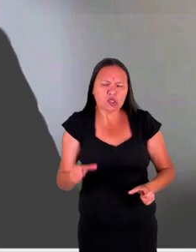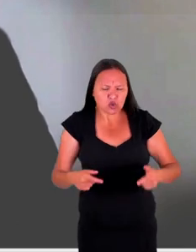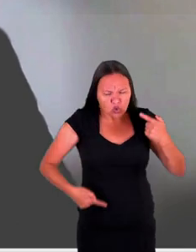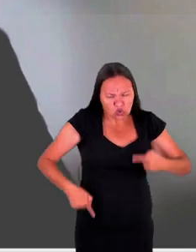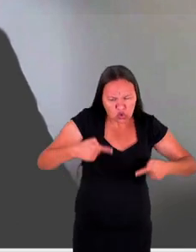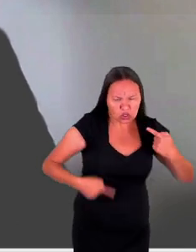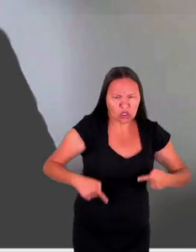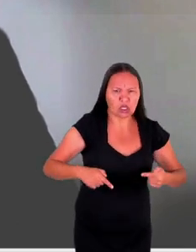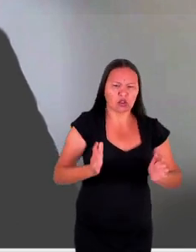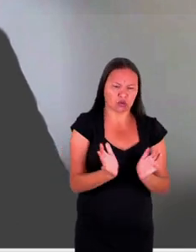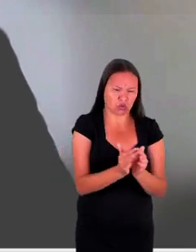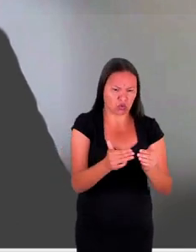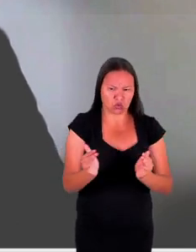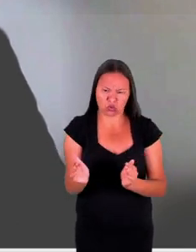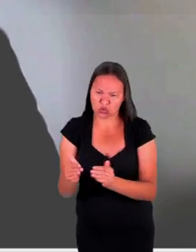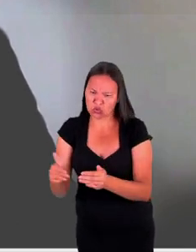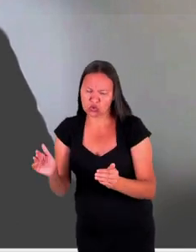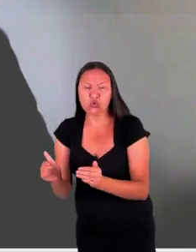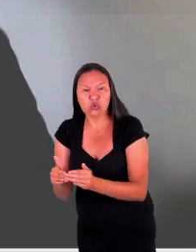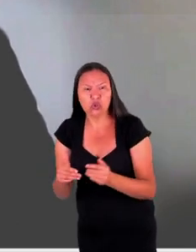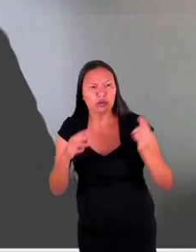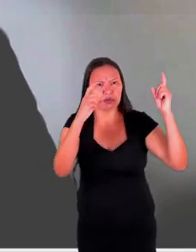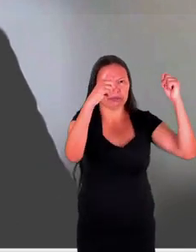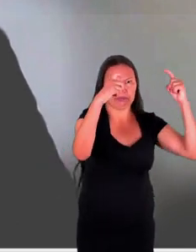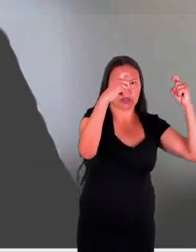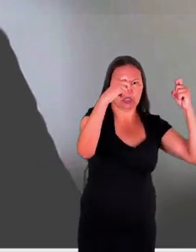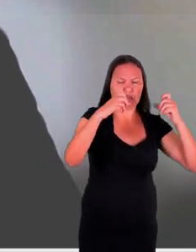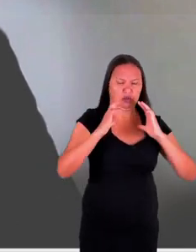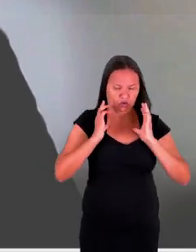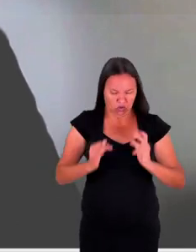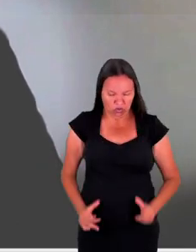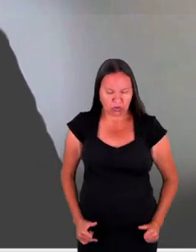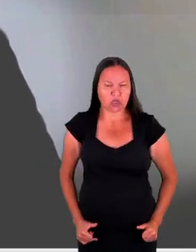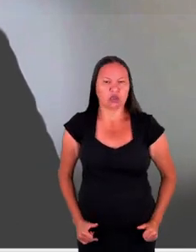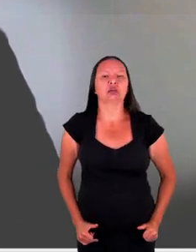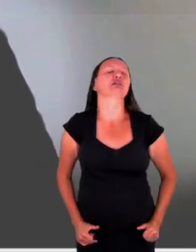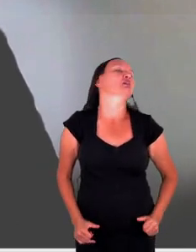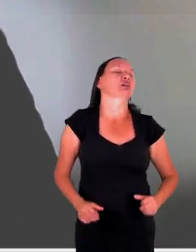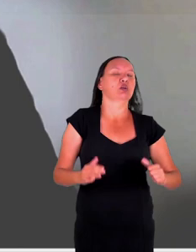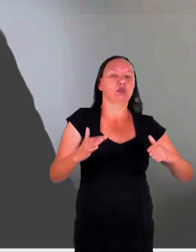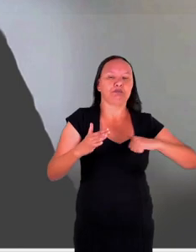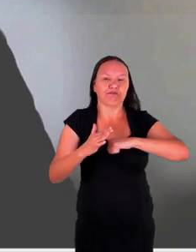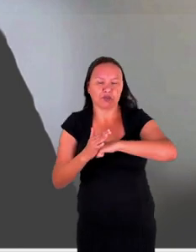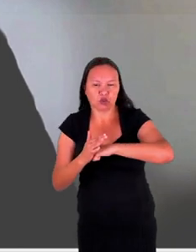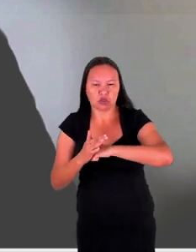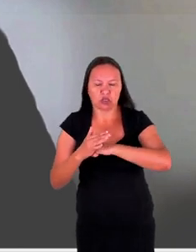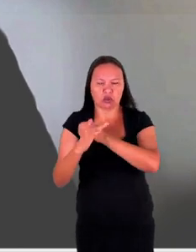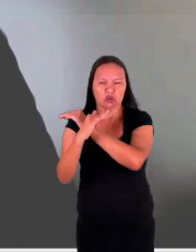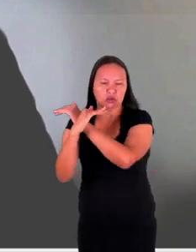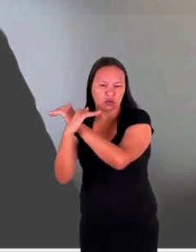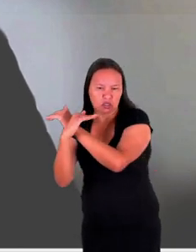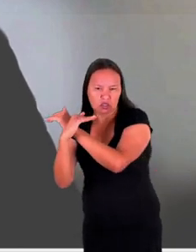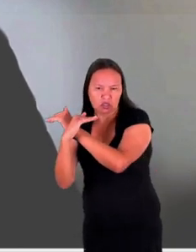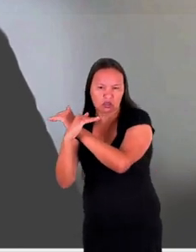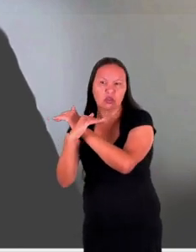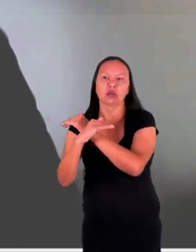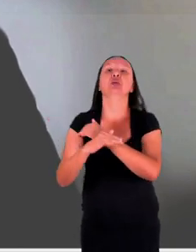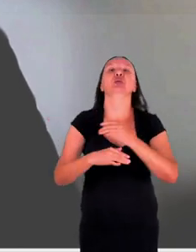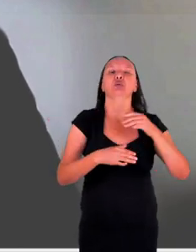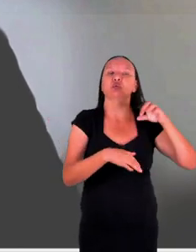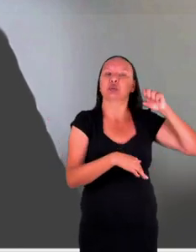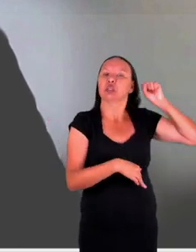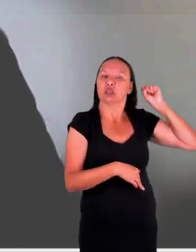de disposições normativas do direito humanitário é a Convenção Relativa à Proteção dos Civis em Tempos de Guerra.